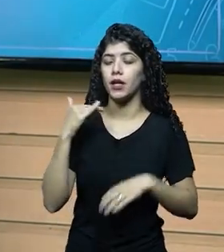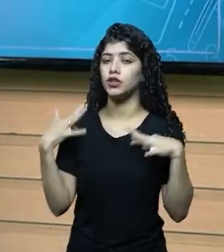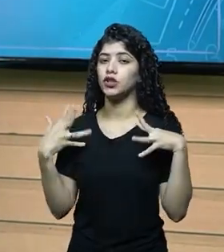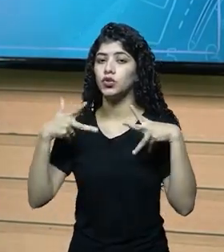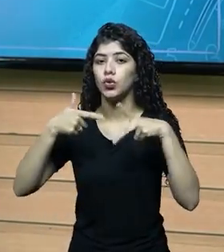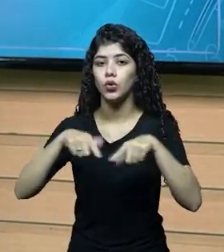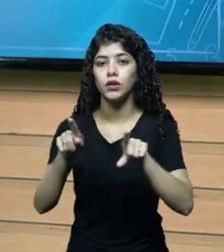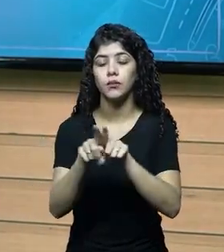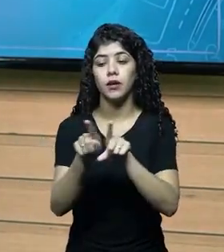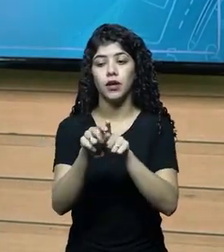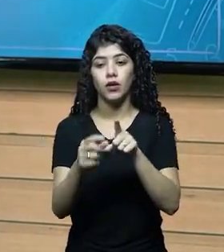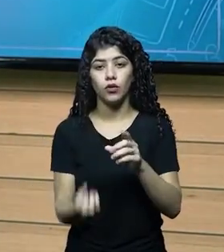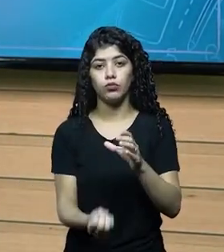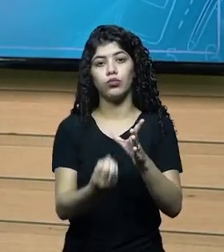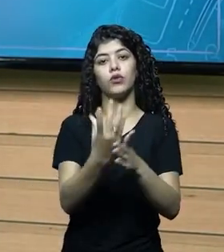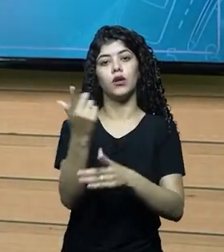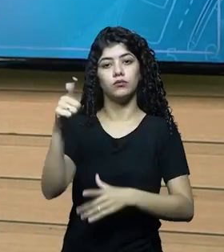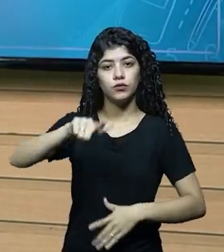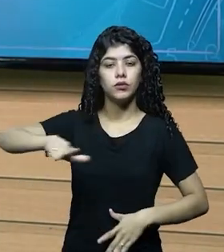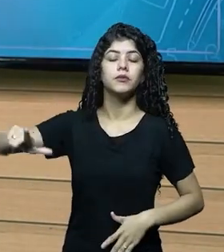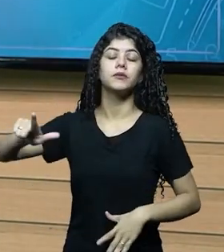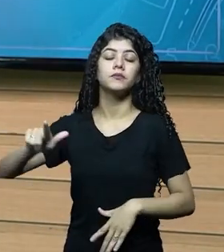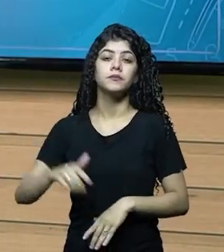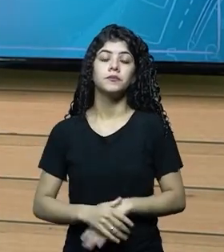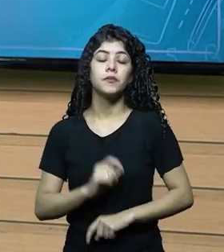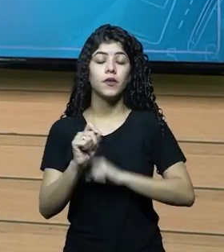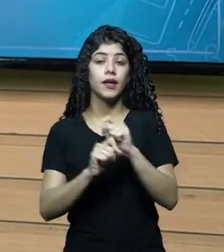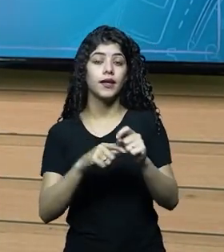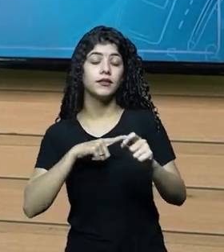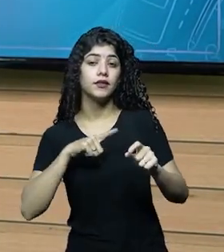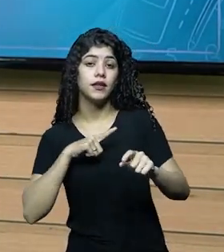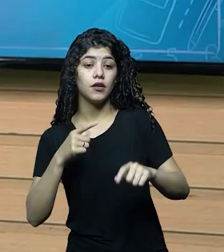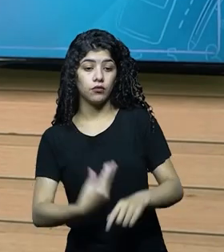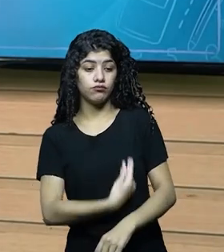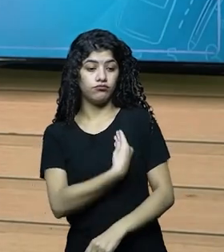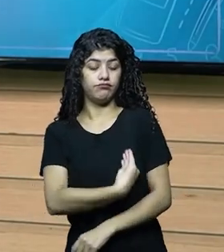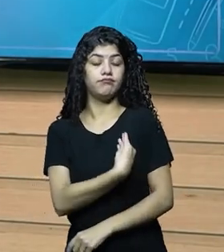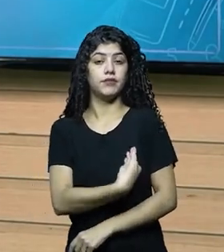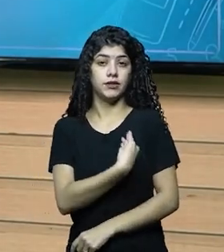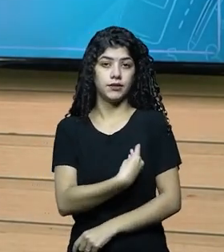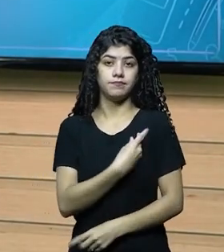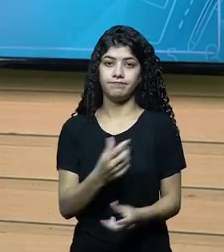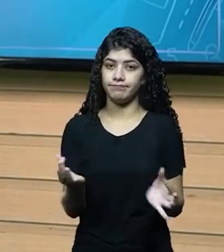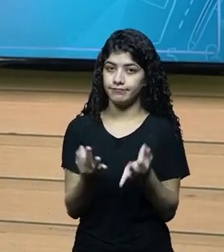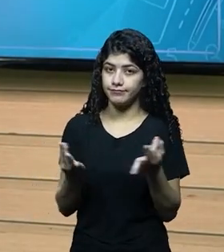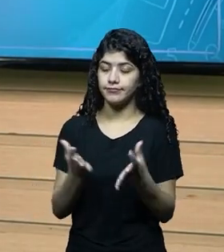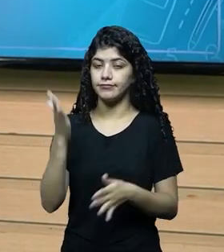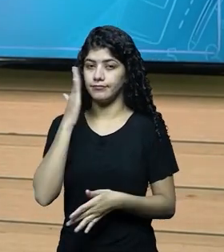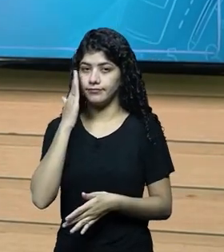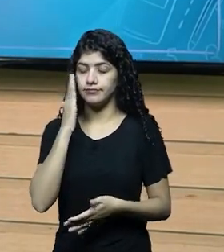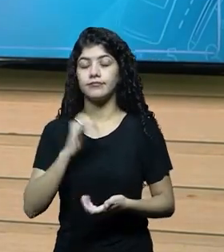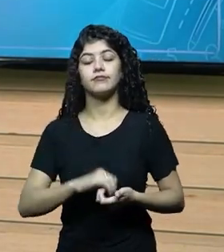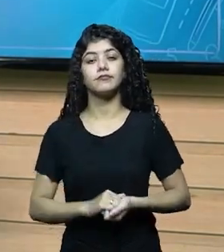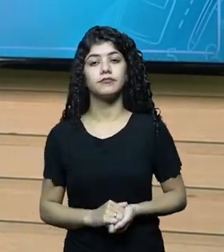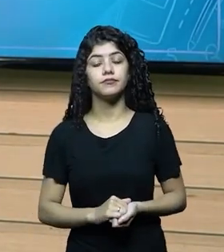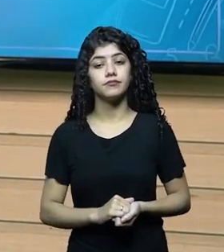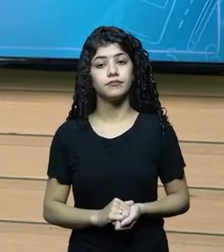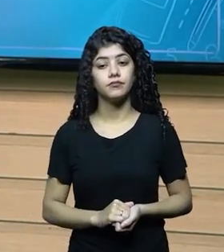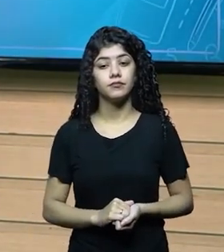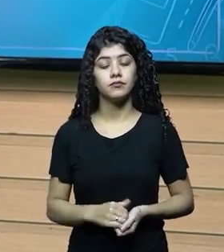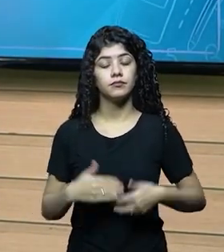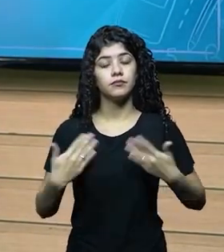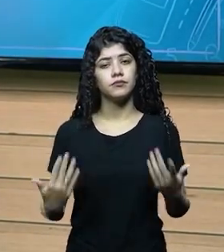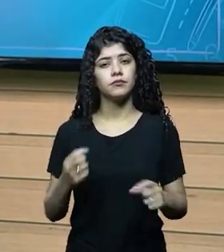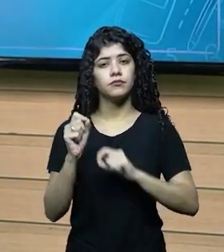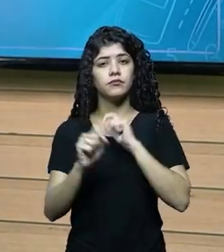rebanho. Então são ativos que envolvem vida, perfeito? Então vamos ver agora